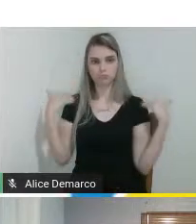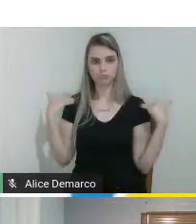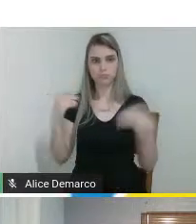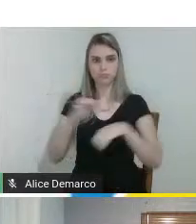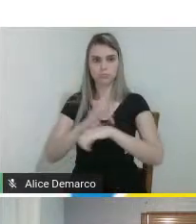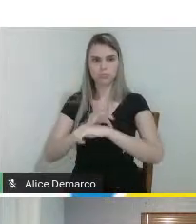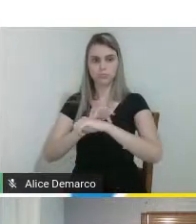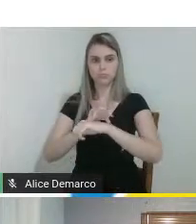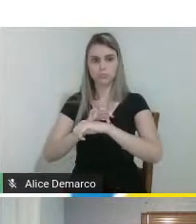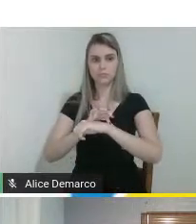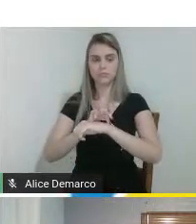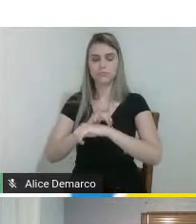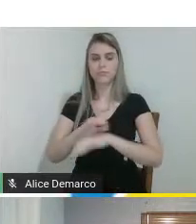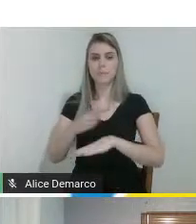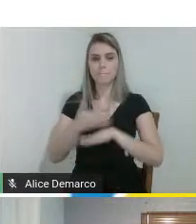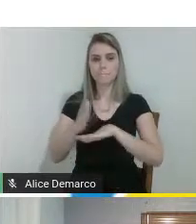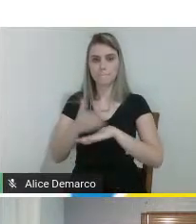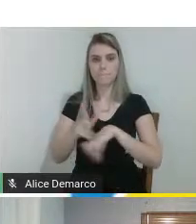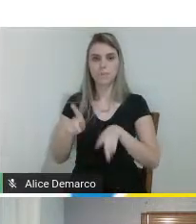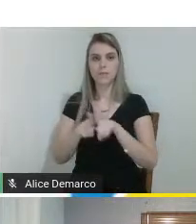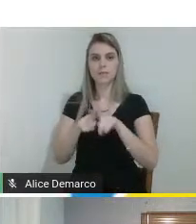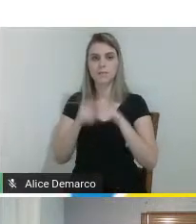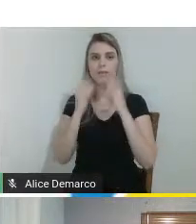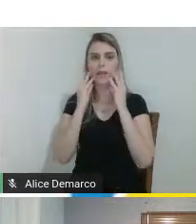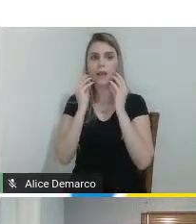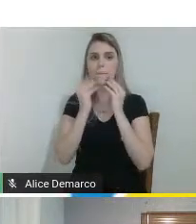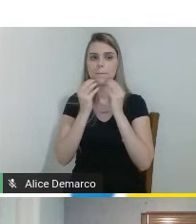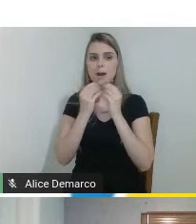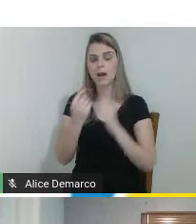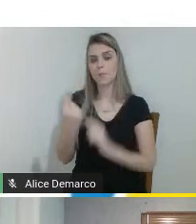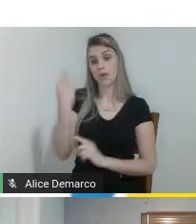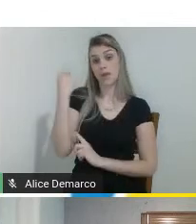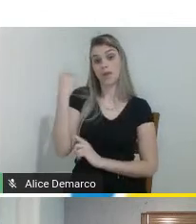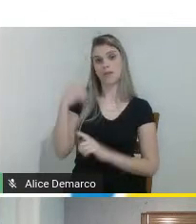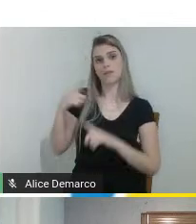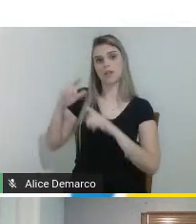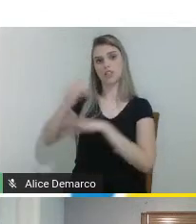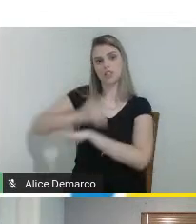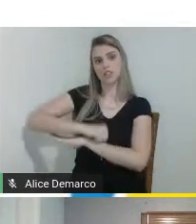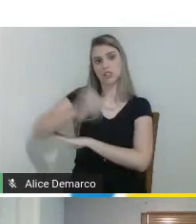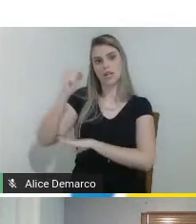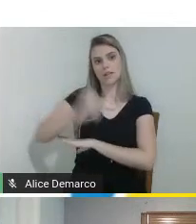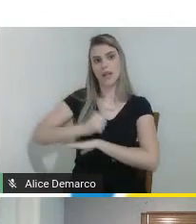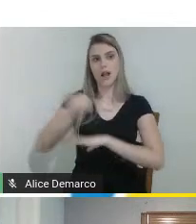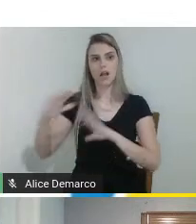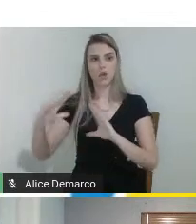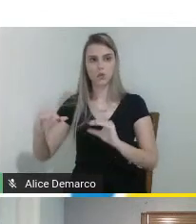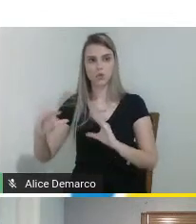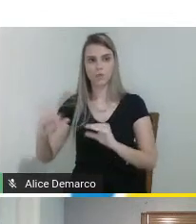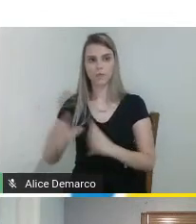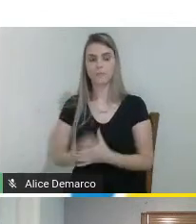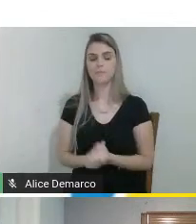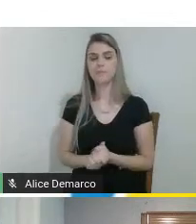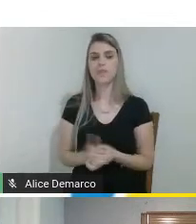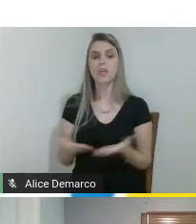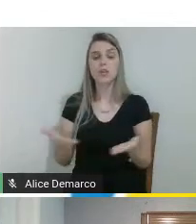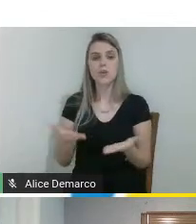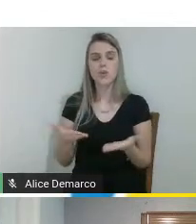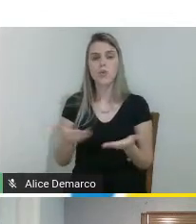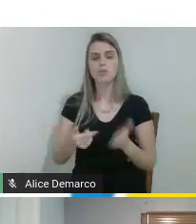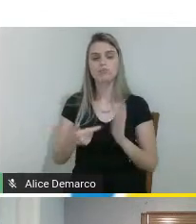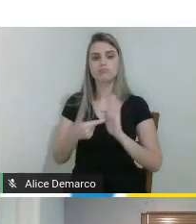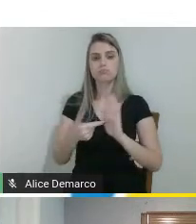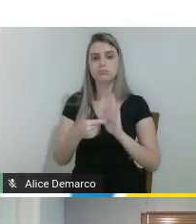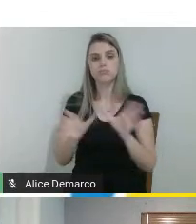mim tem uma janela e um sofá, e eu hoje estou aqui representando o nosso grupo que está